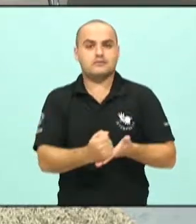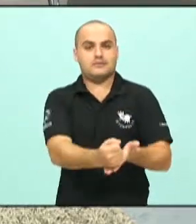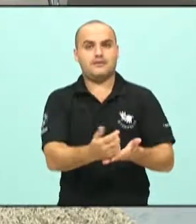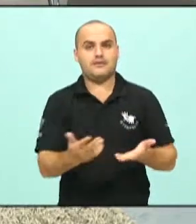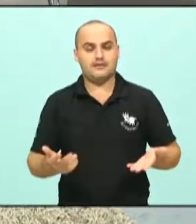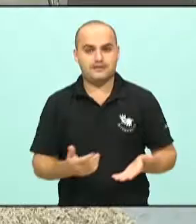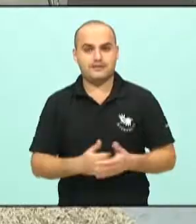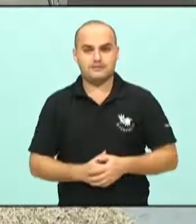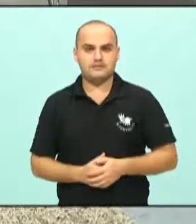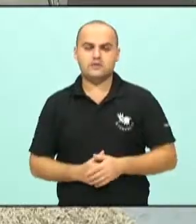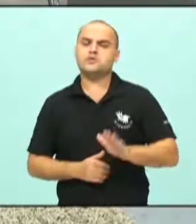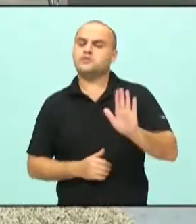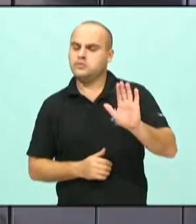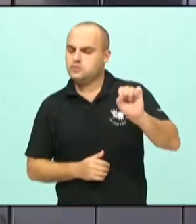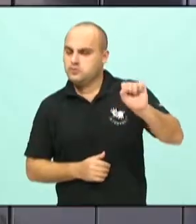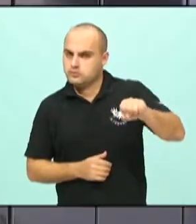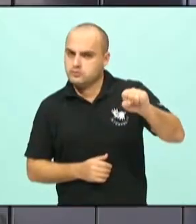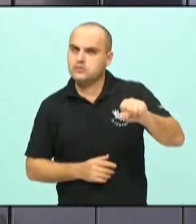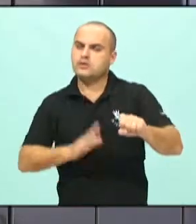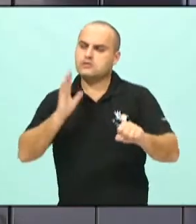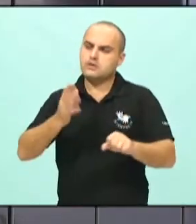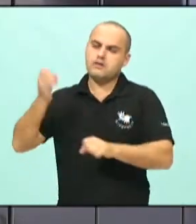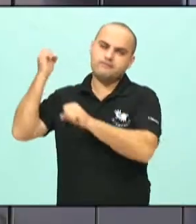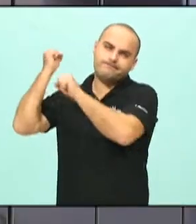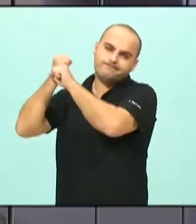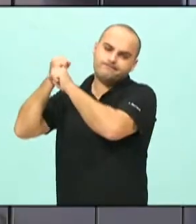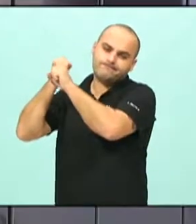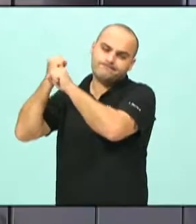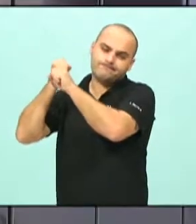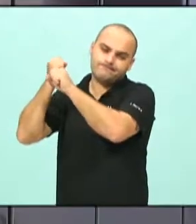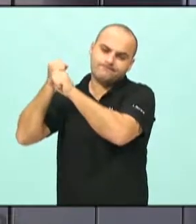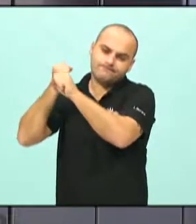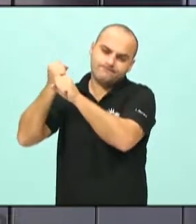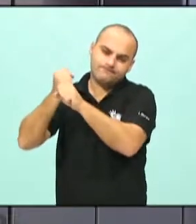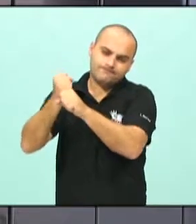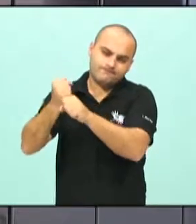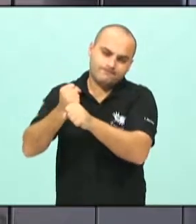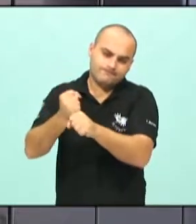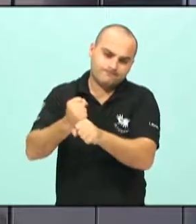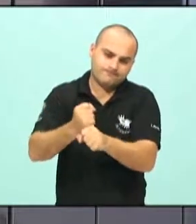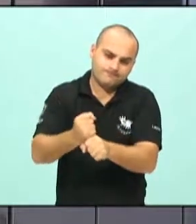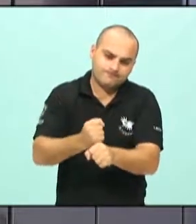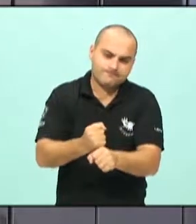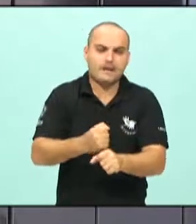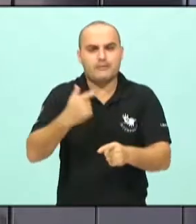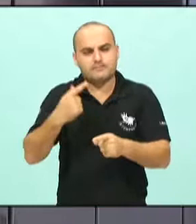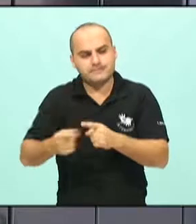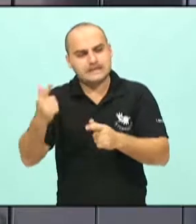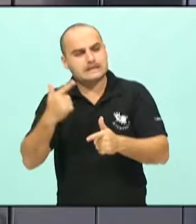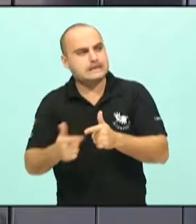É claro que nós viemos de anos e anos problemáticos e fico